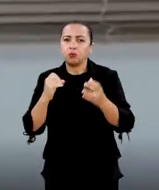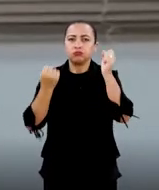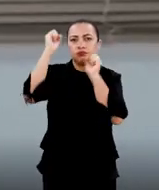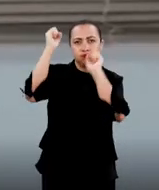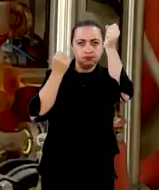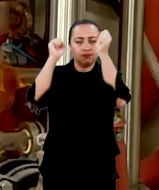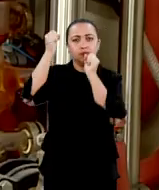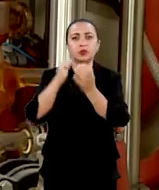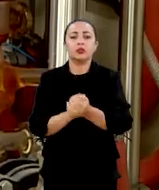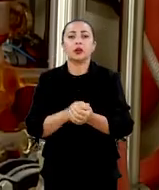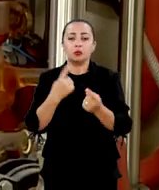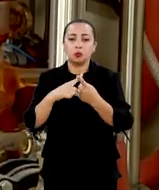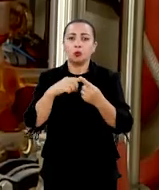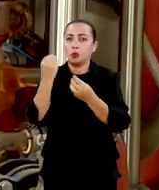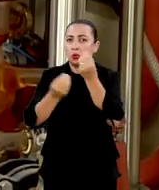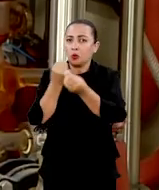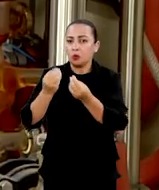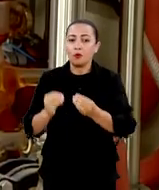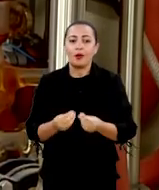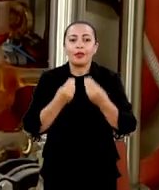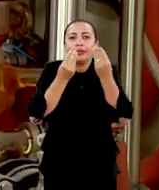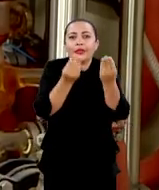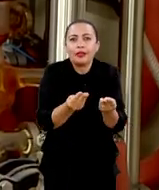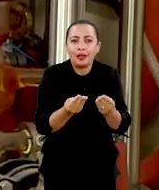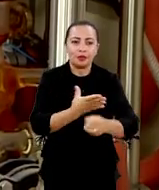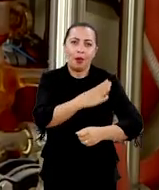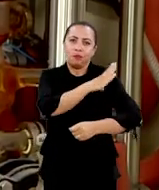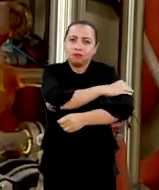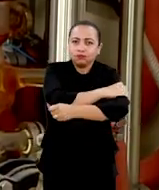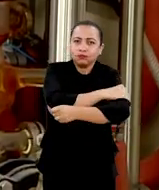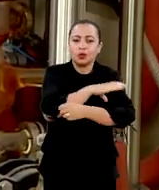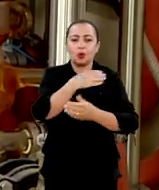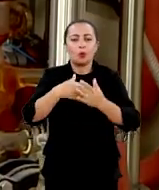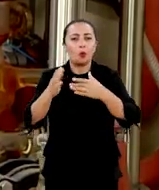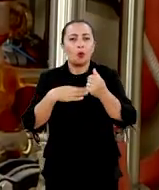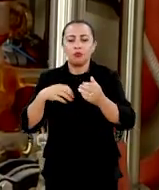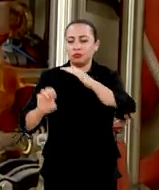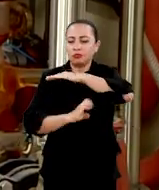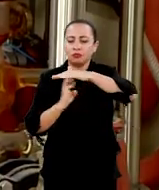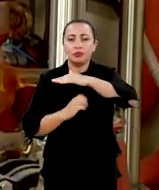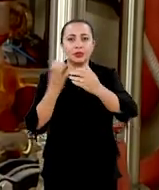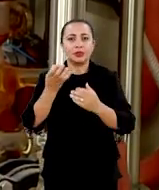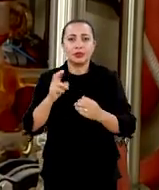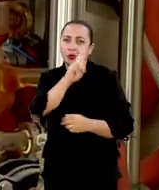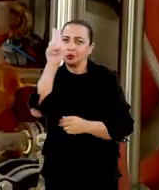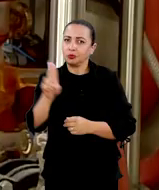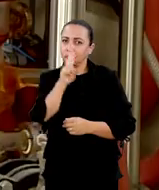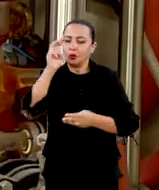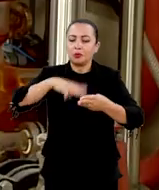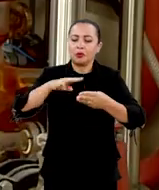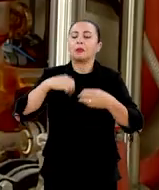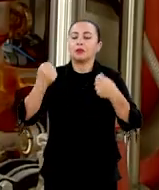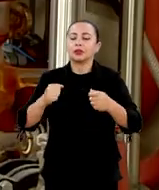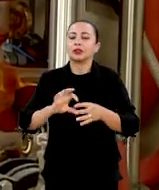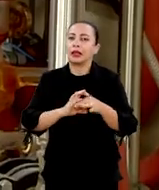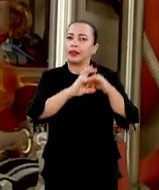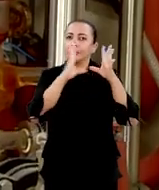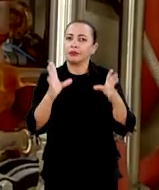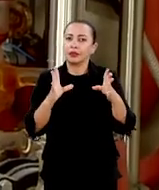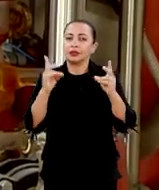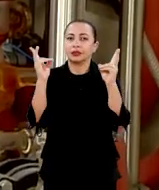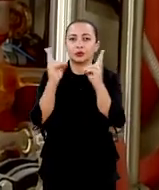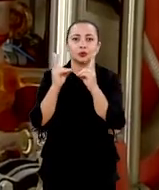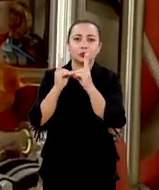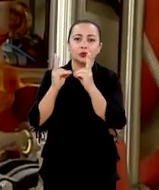industrial. Porque, como foi concedida uma patente, qualquer empresa que queira usar o método tem que ter autorização da